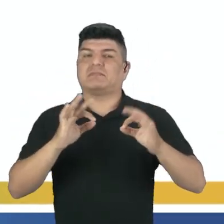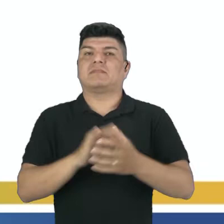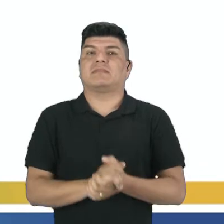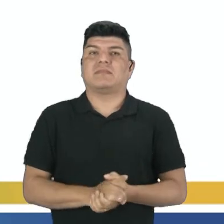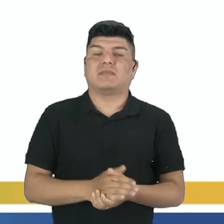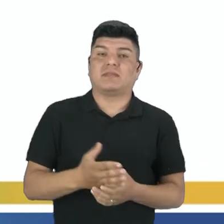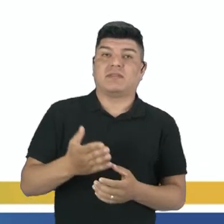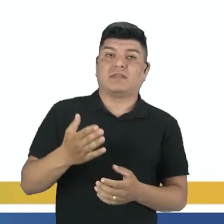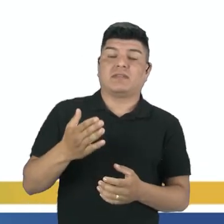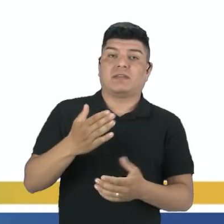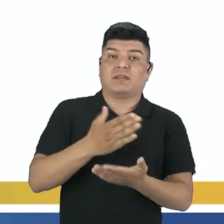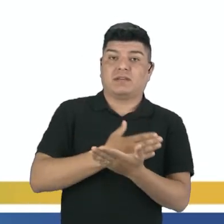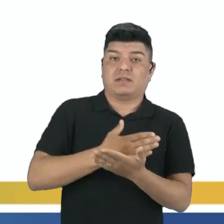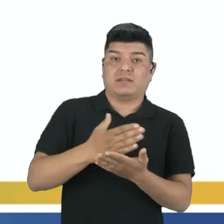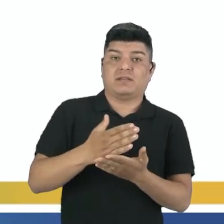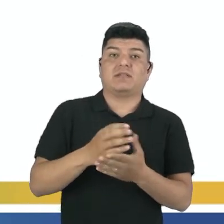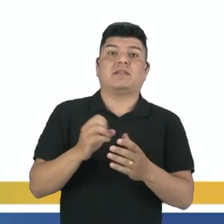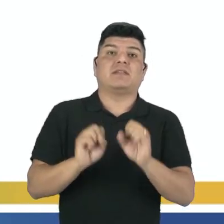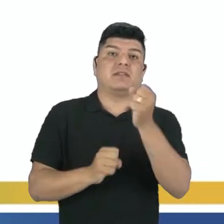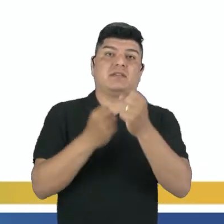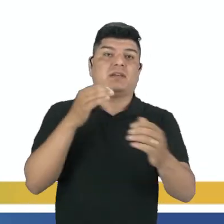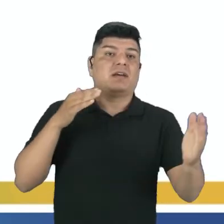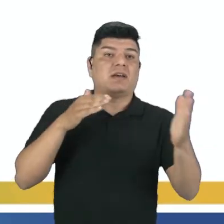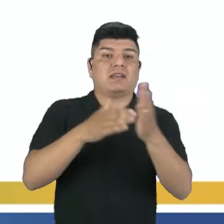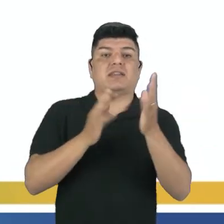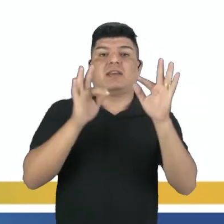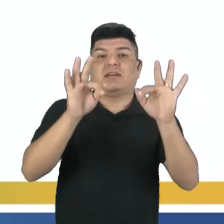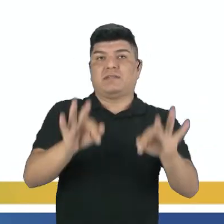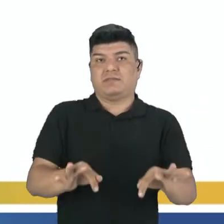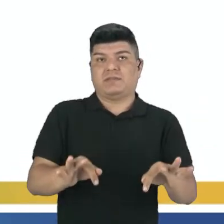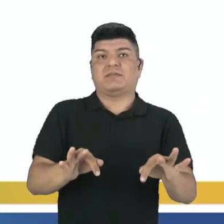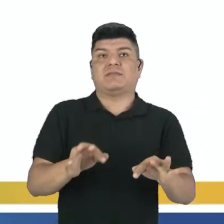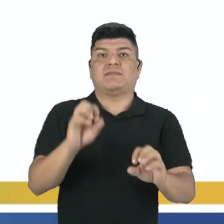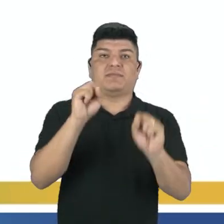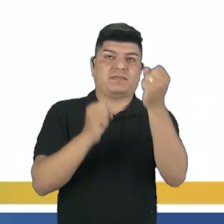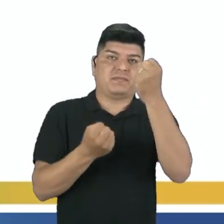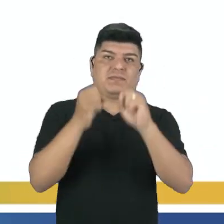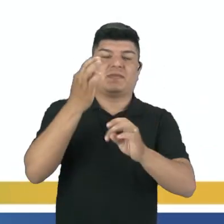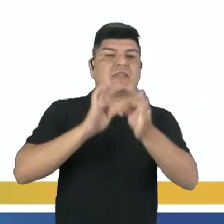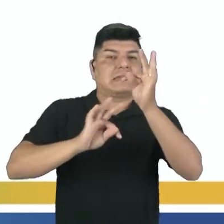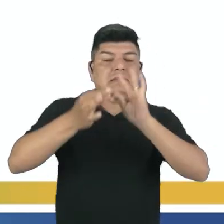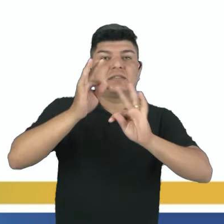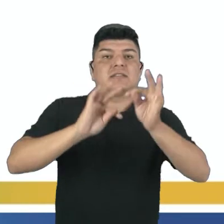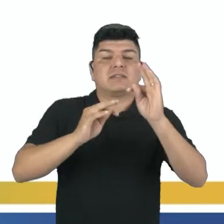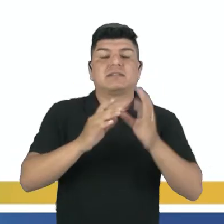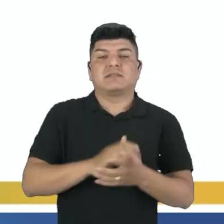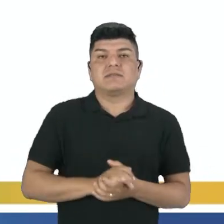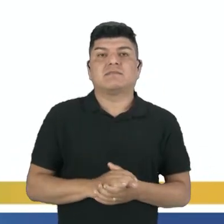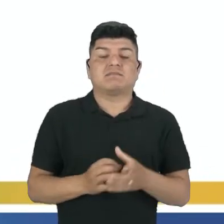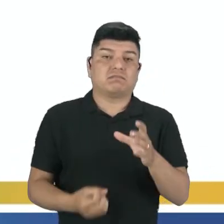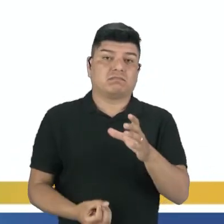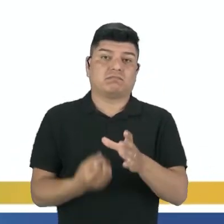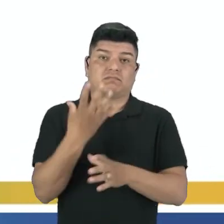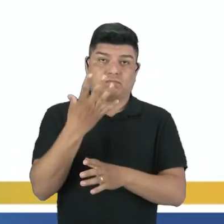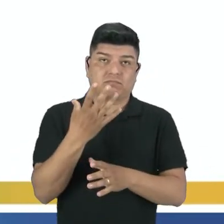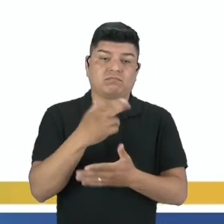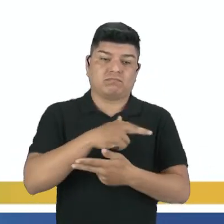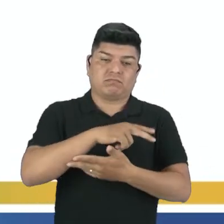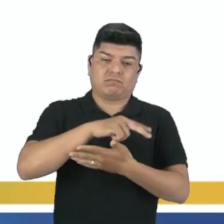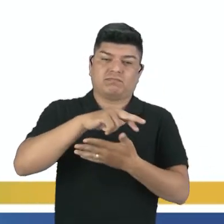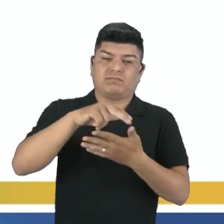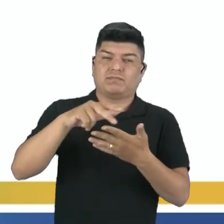o início da produção até o final. E essas indústrias de alta tecnologia produzem em grande